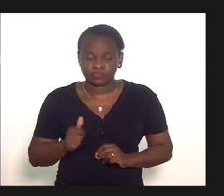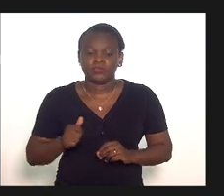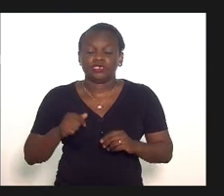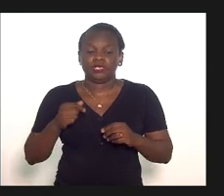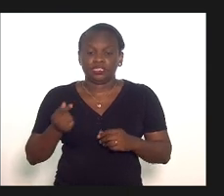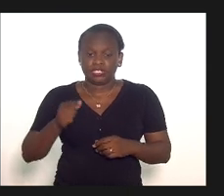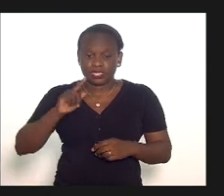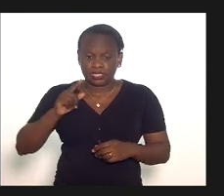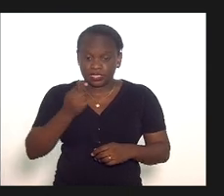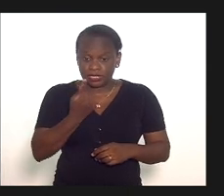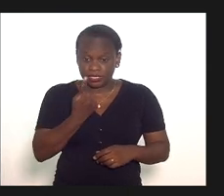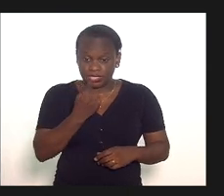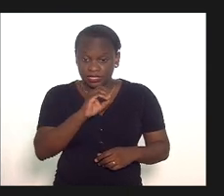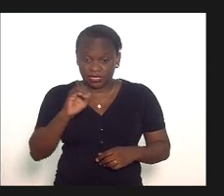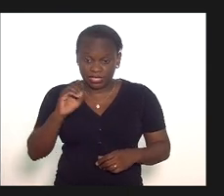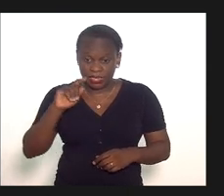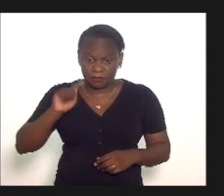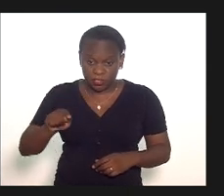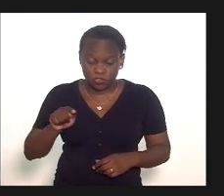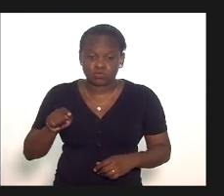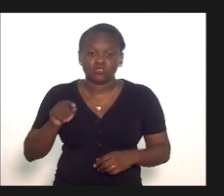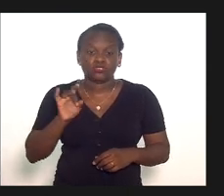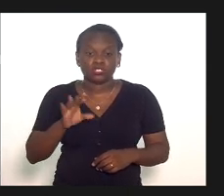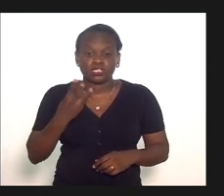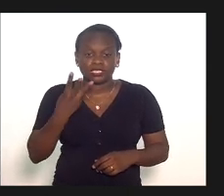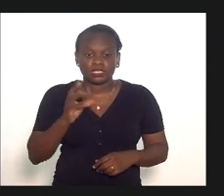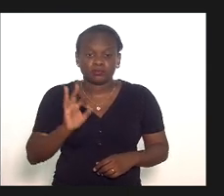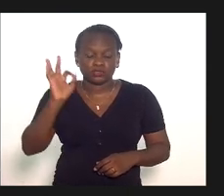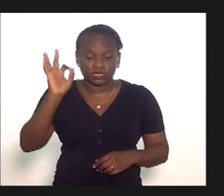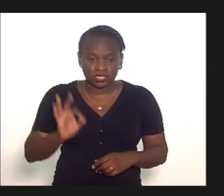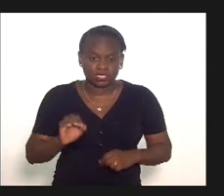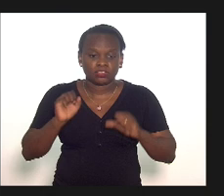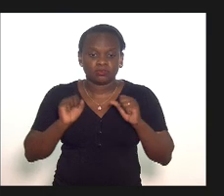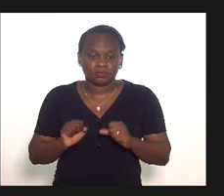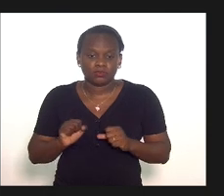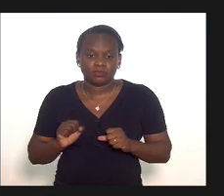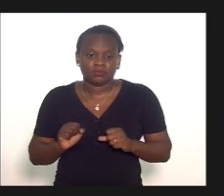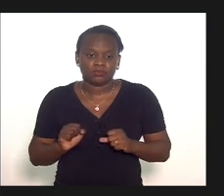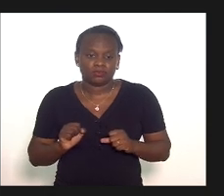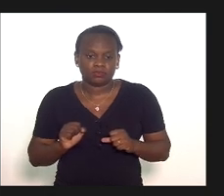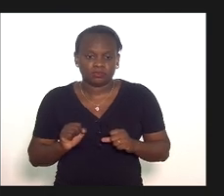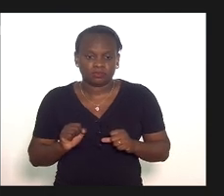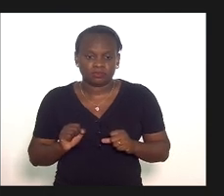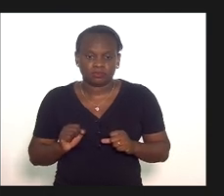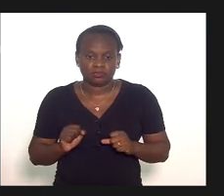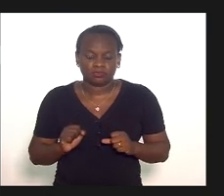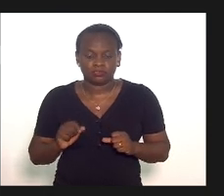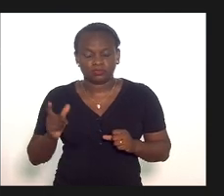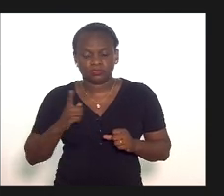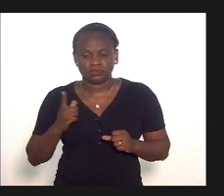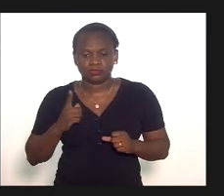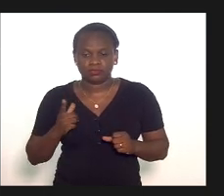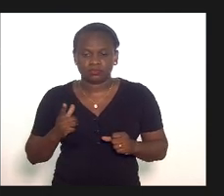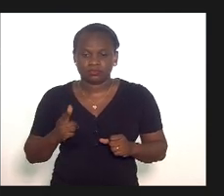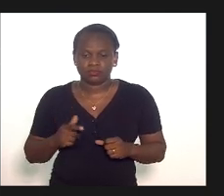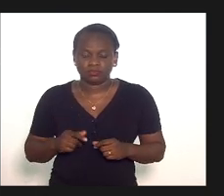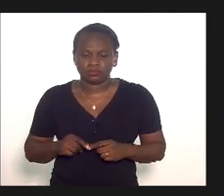100 mil reais apenas 3% ele pode pode haver essa